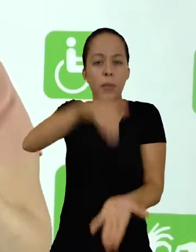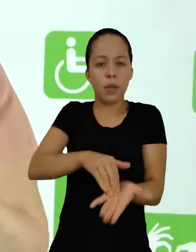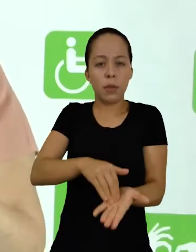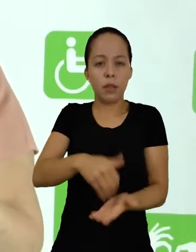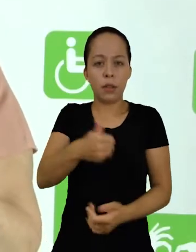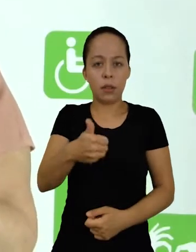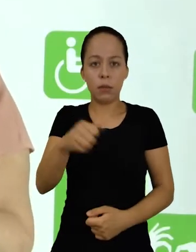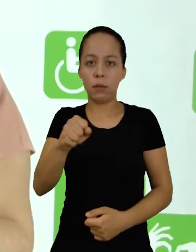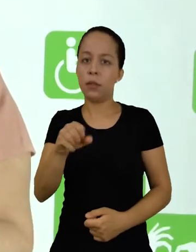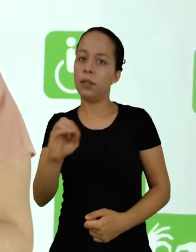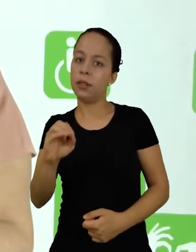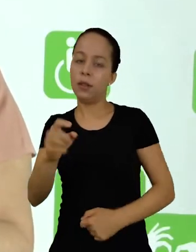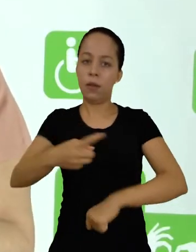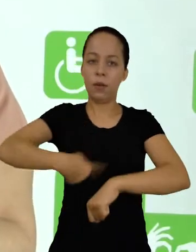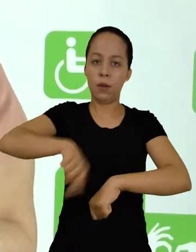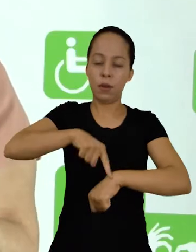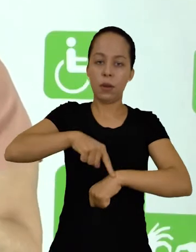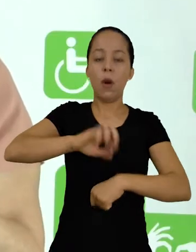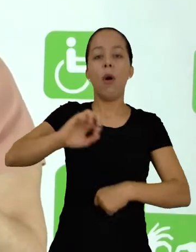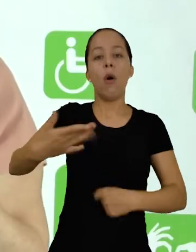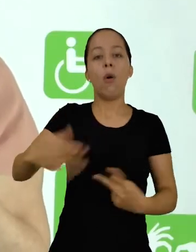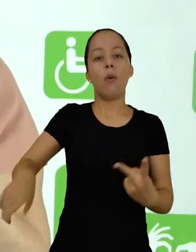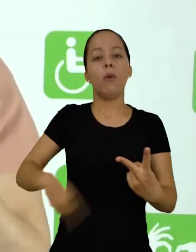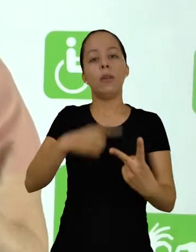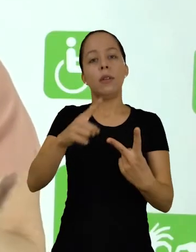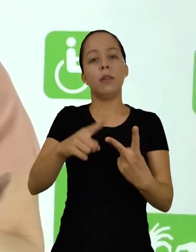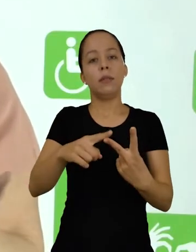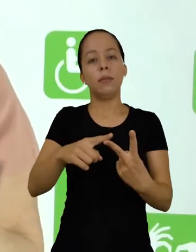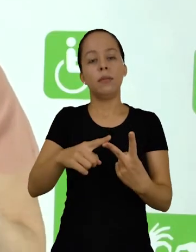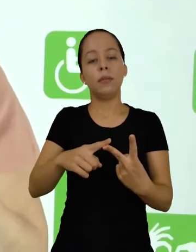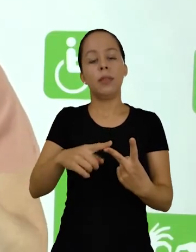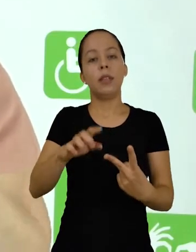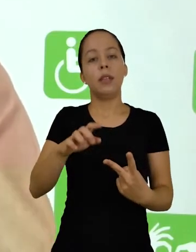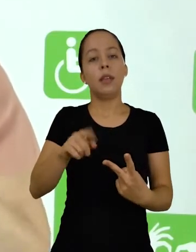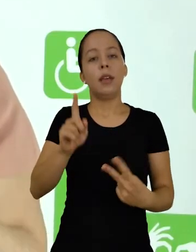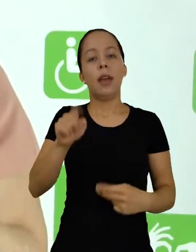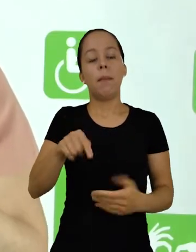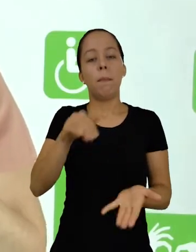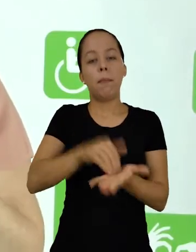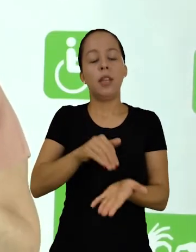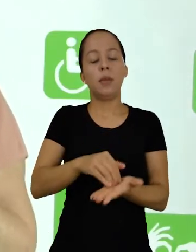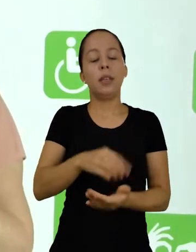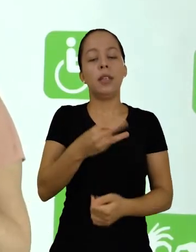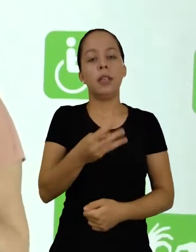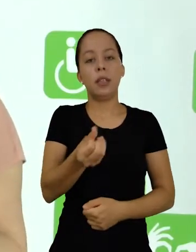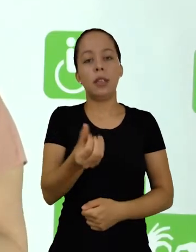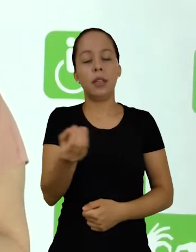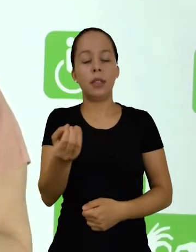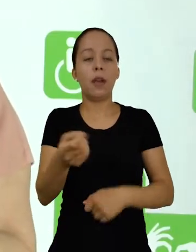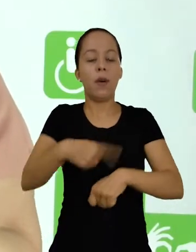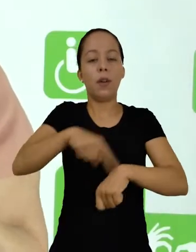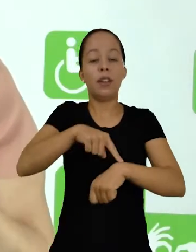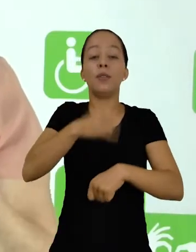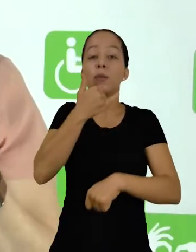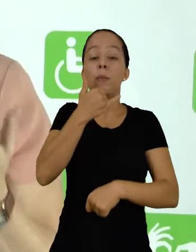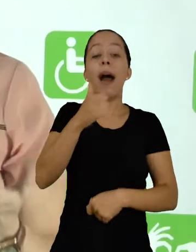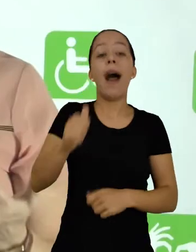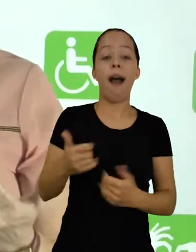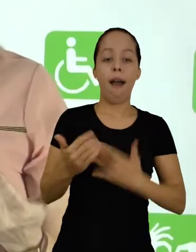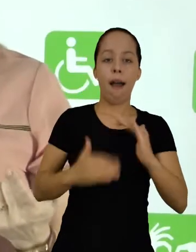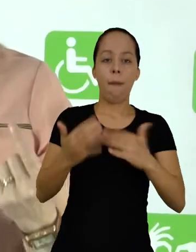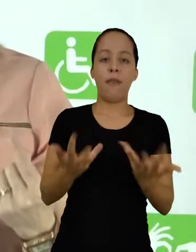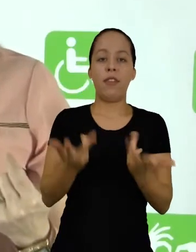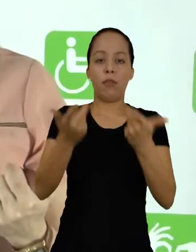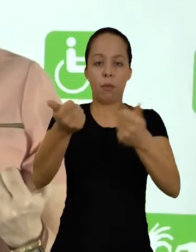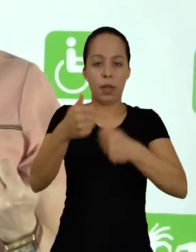carga horária mínima de 180 horas, ou então de especialização, com carga horária mínima de 360 horas. O